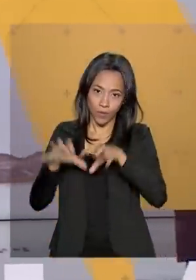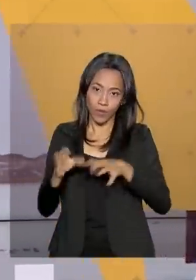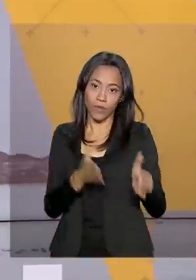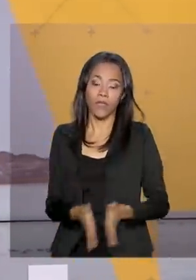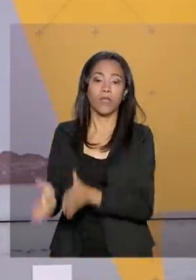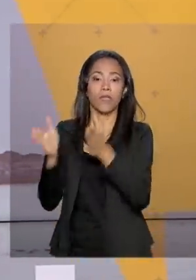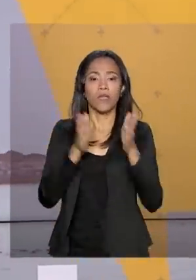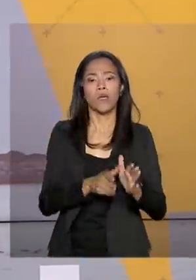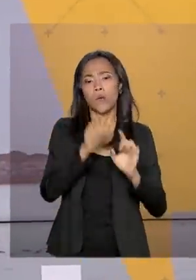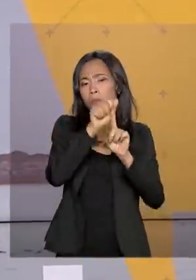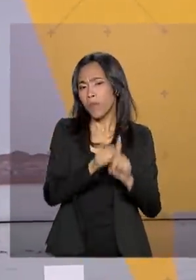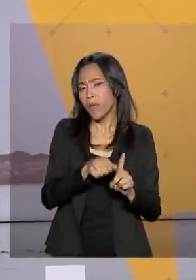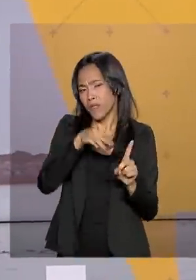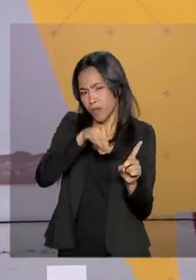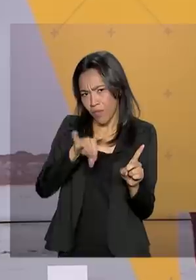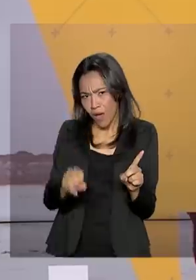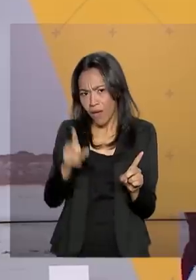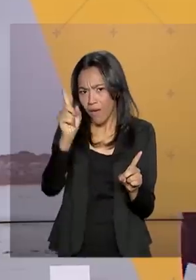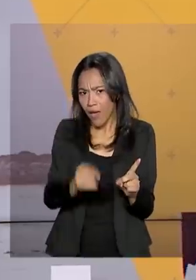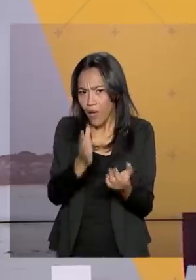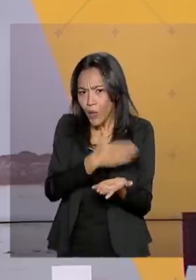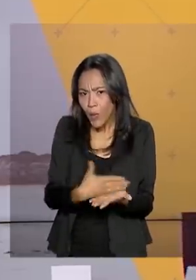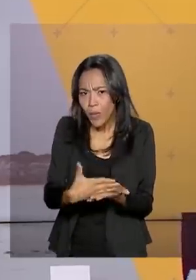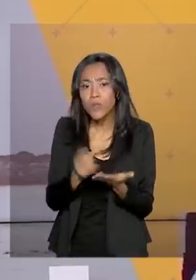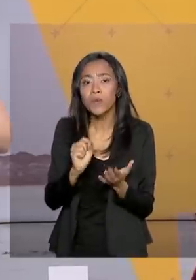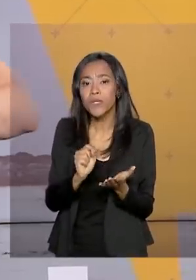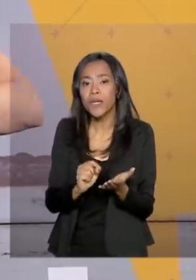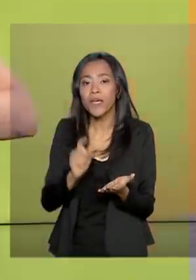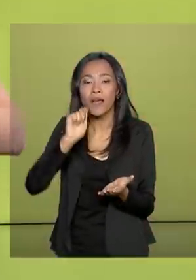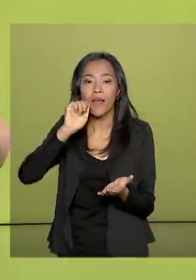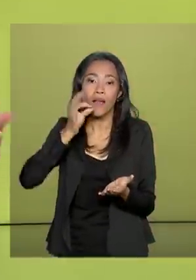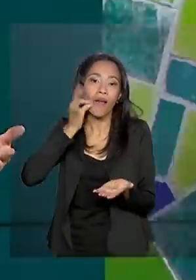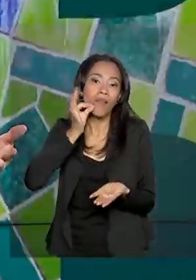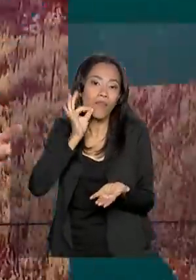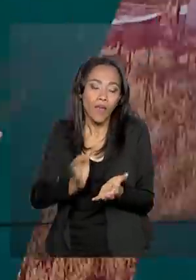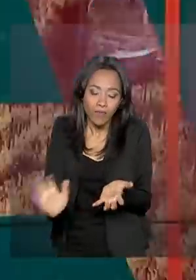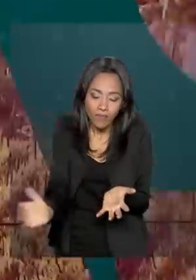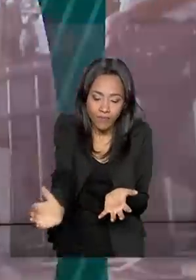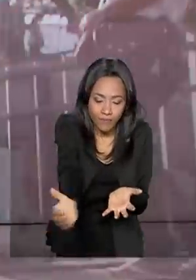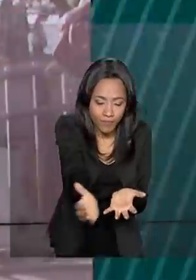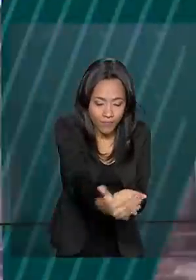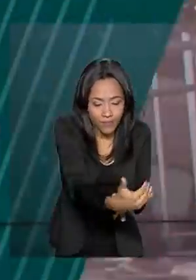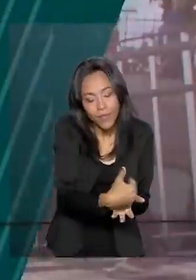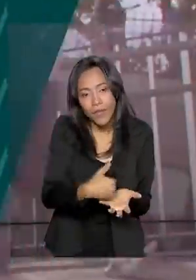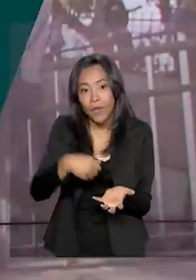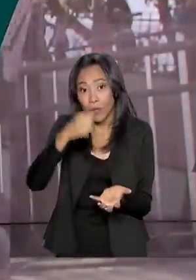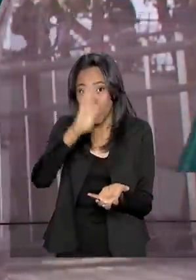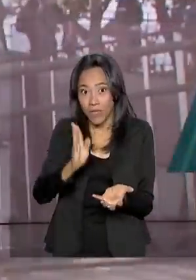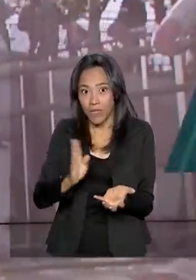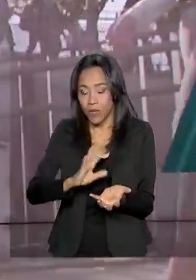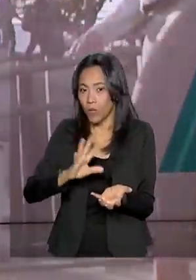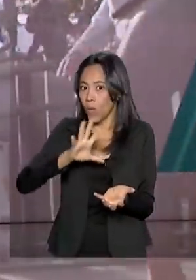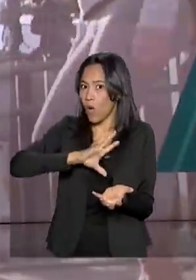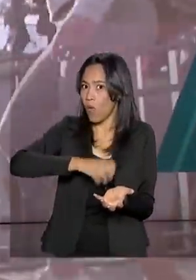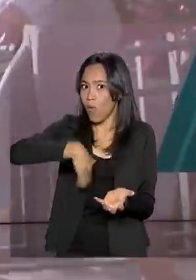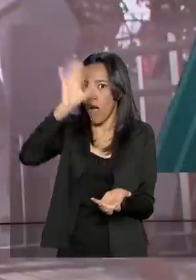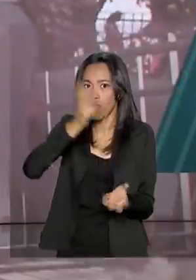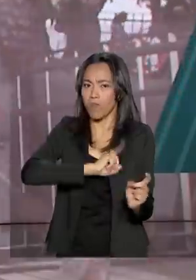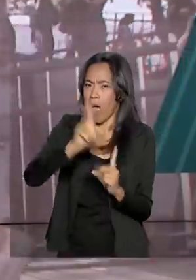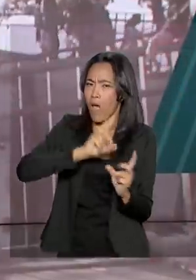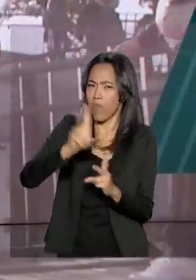O mês de maio marca o início da colheita do café. O Brasil é o maior produtor mundial da bebida e também o maior exportador.